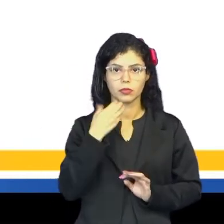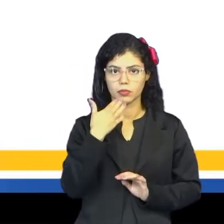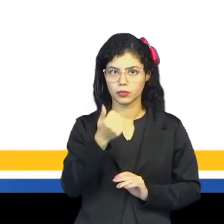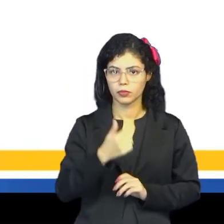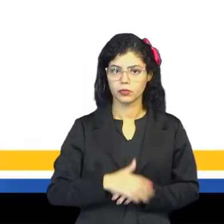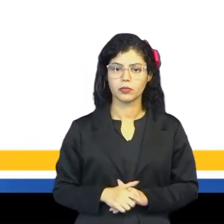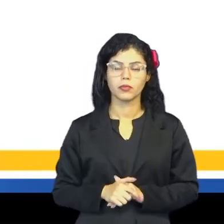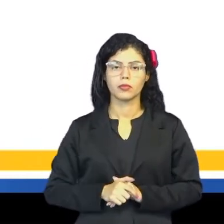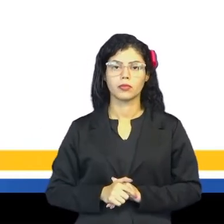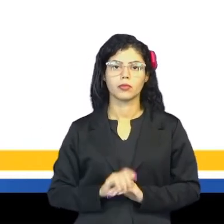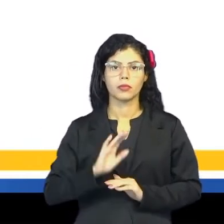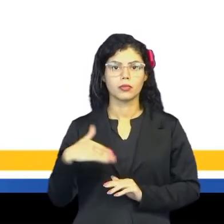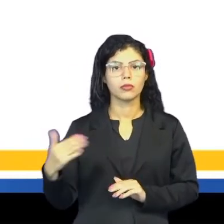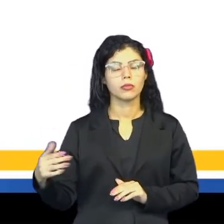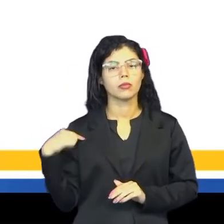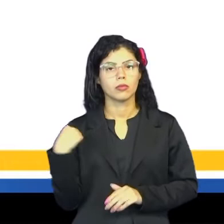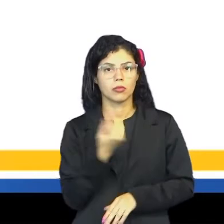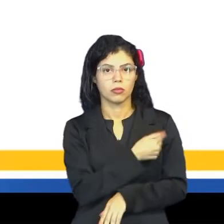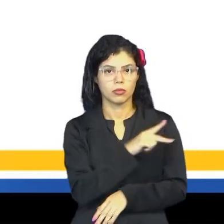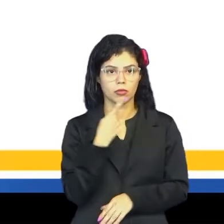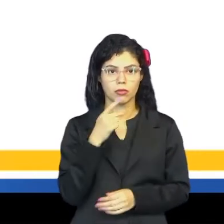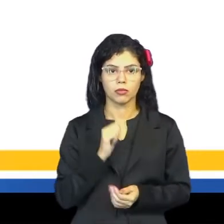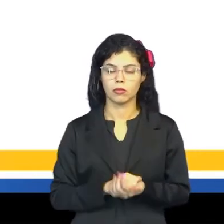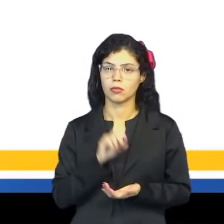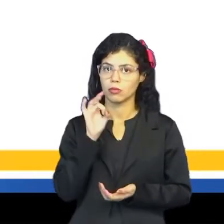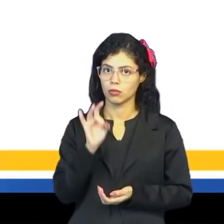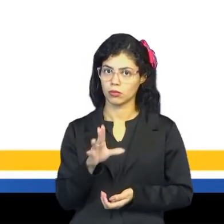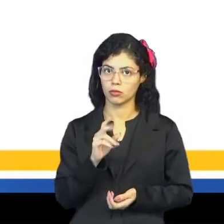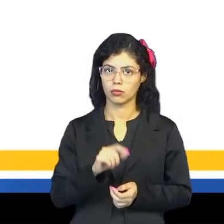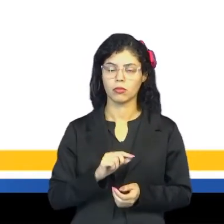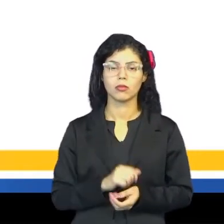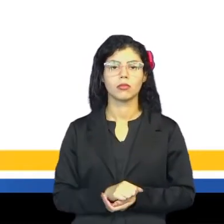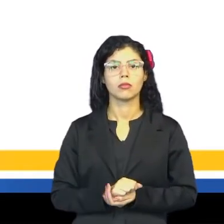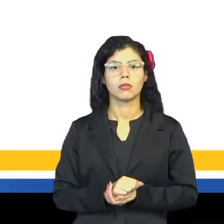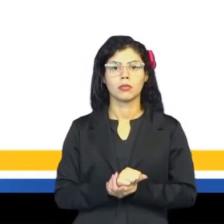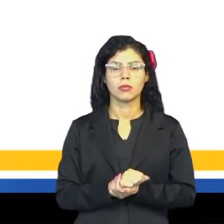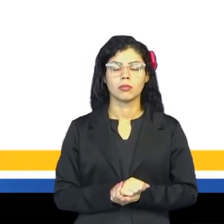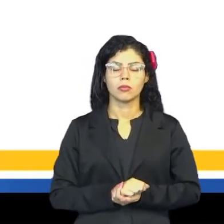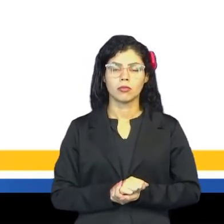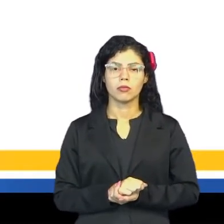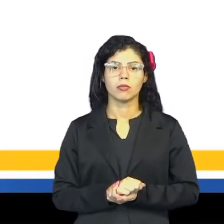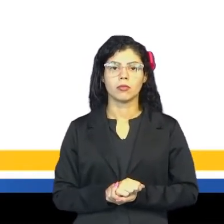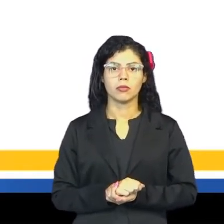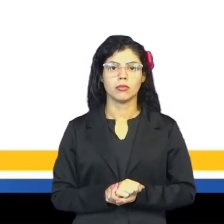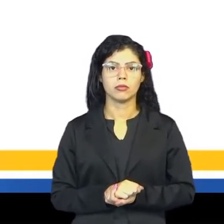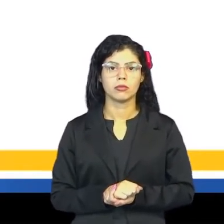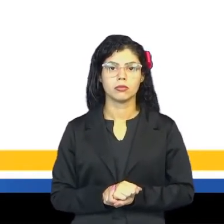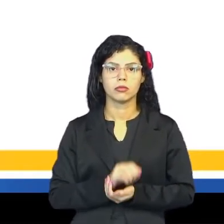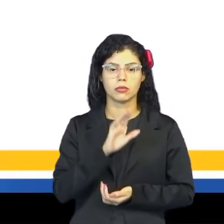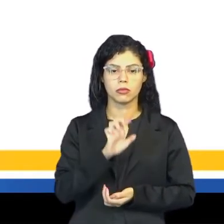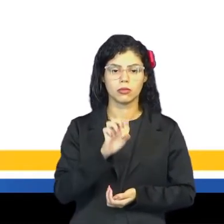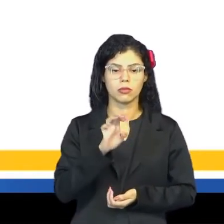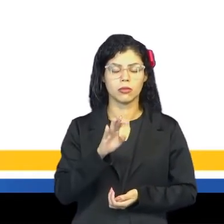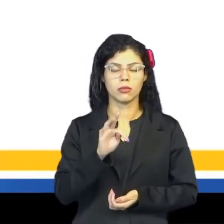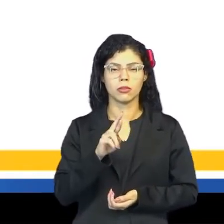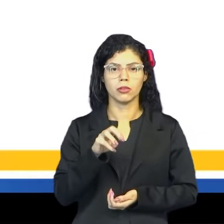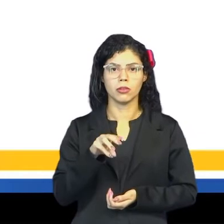bem? bem? Então, quando a gente vai falando aí, vai falando só dos múltiplos. O hectômetro.